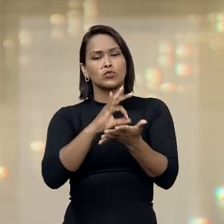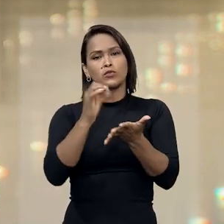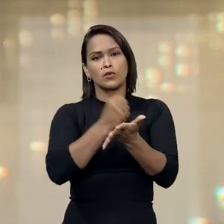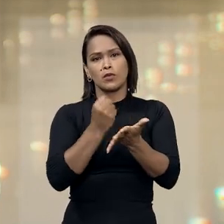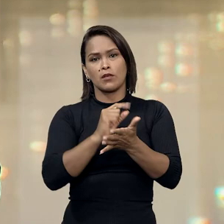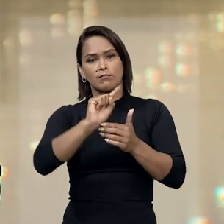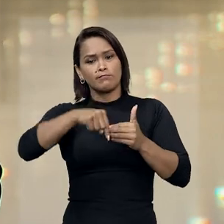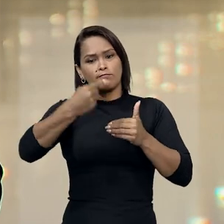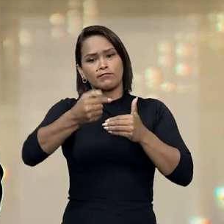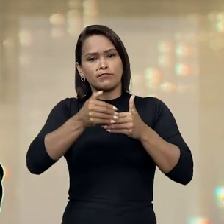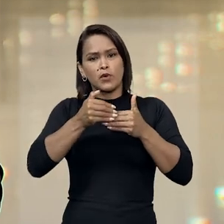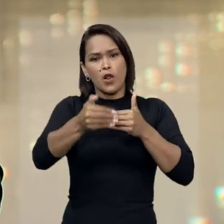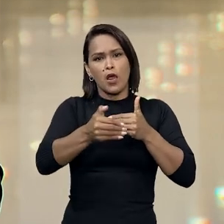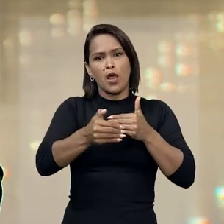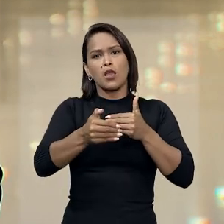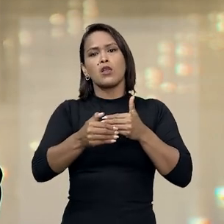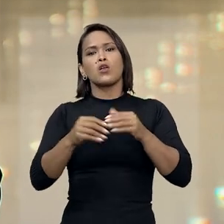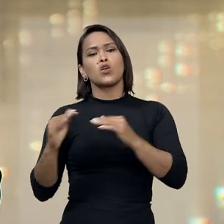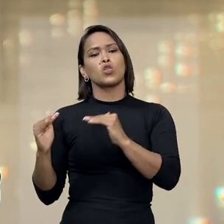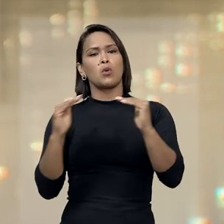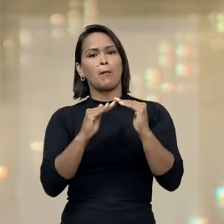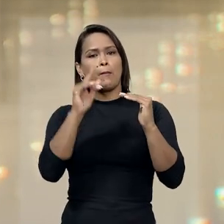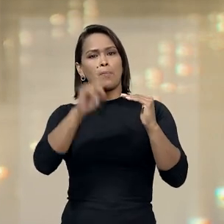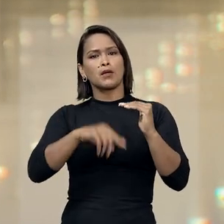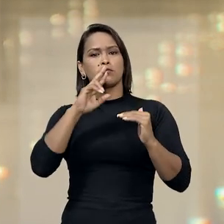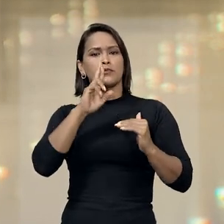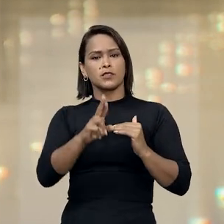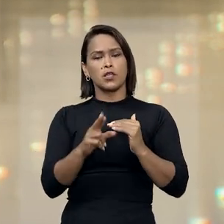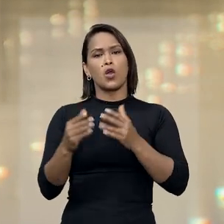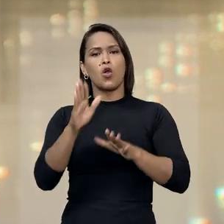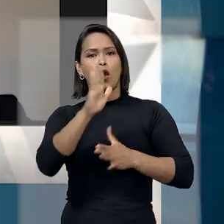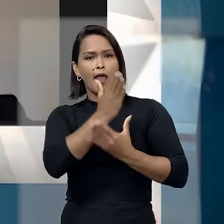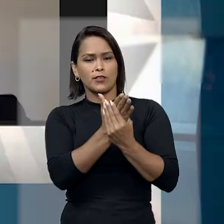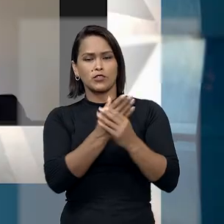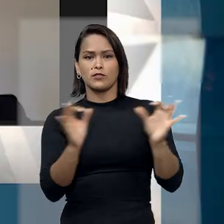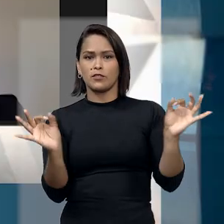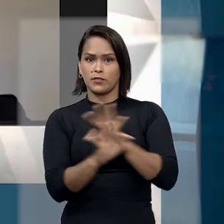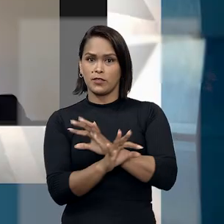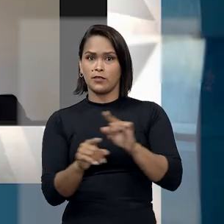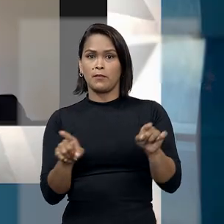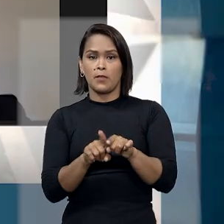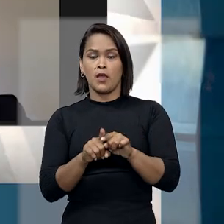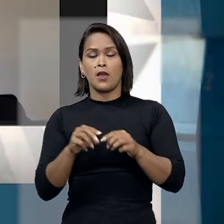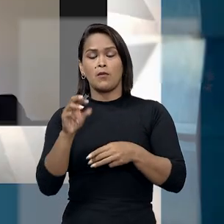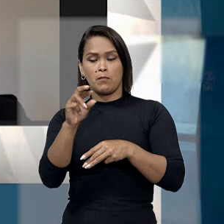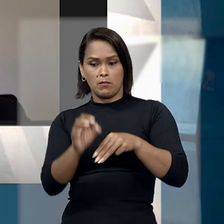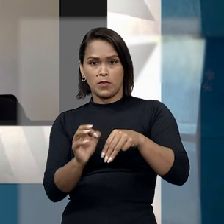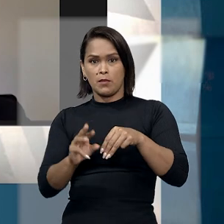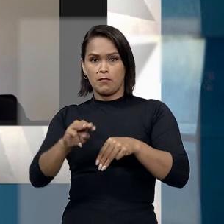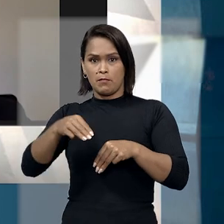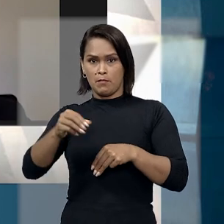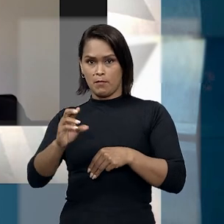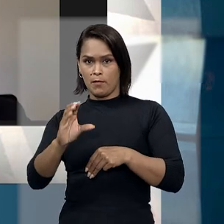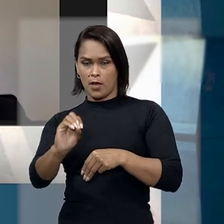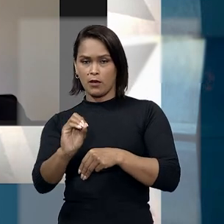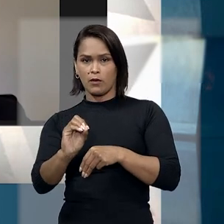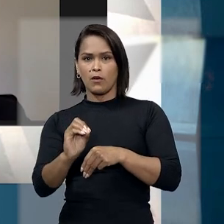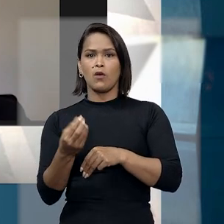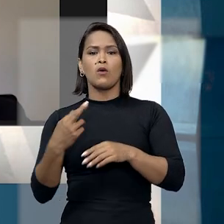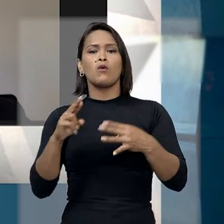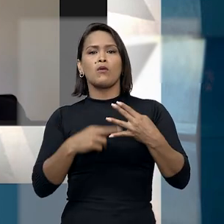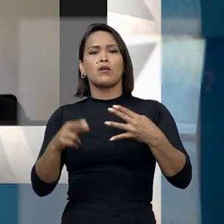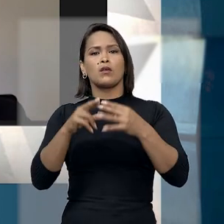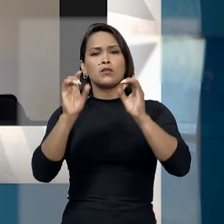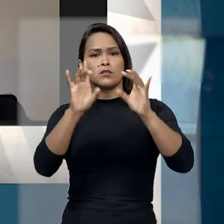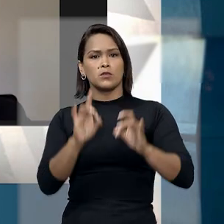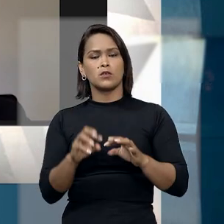a partir da celebração do pacto que resultou na assunção da dívida. Para o ministro Marco Aurélio Belize, relator do Recurso Especial,